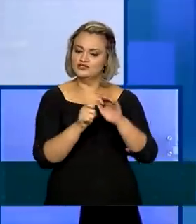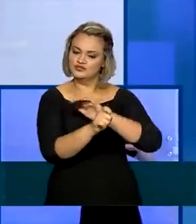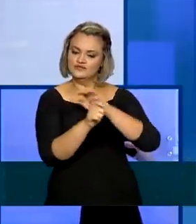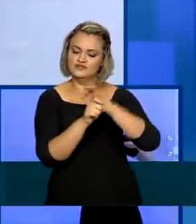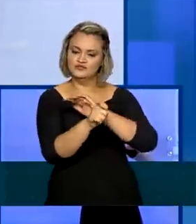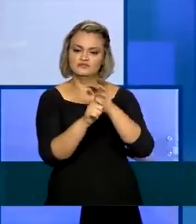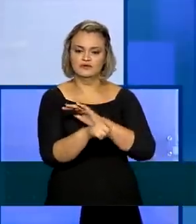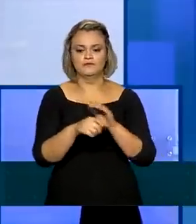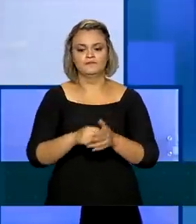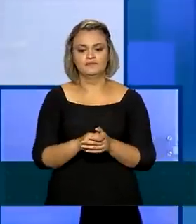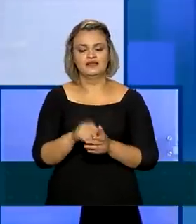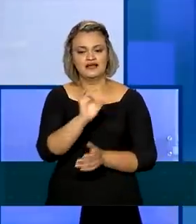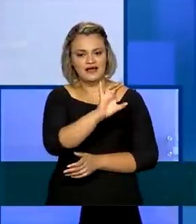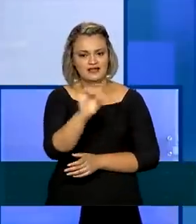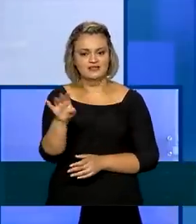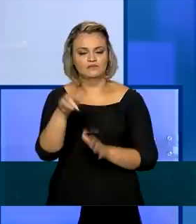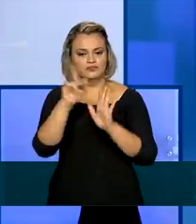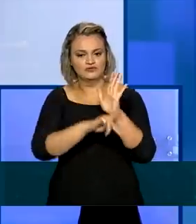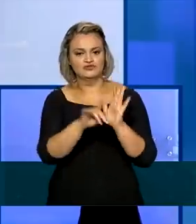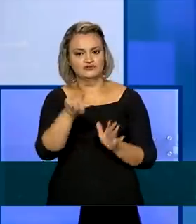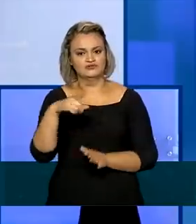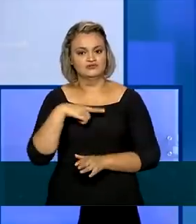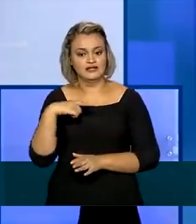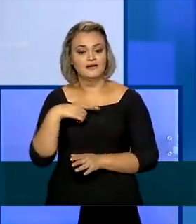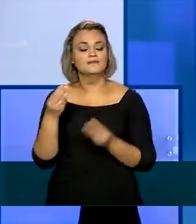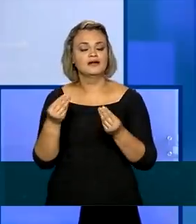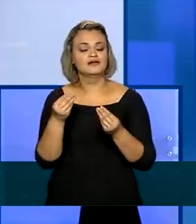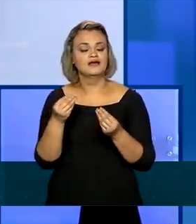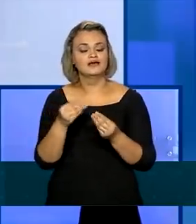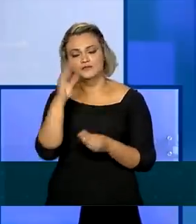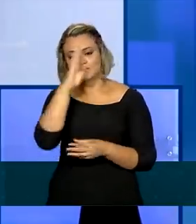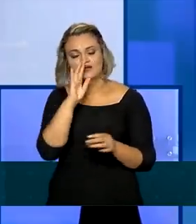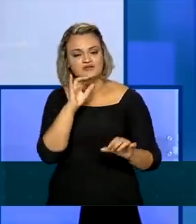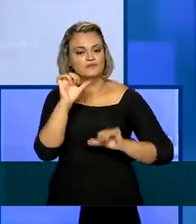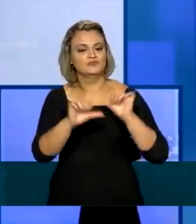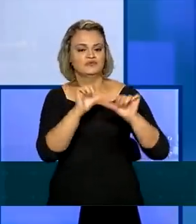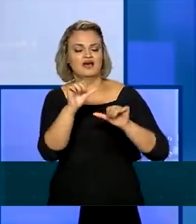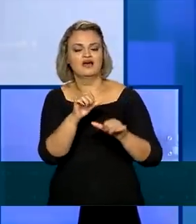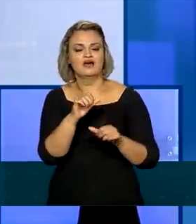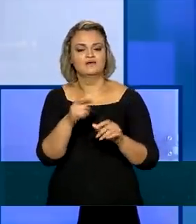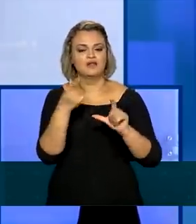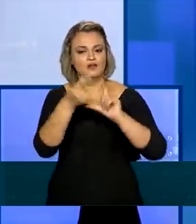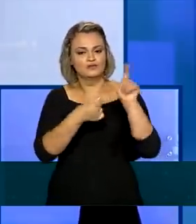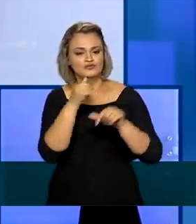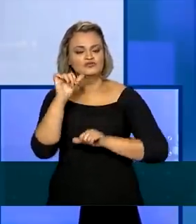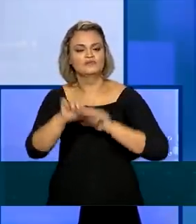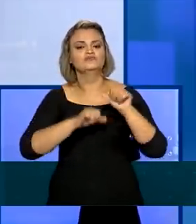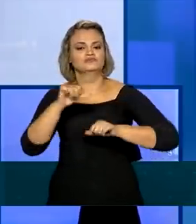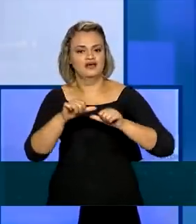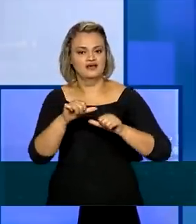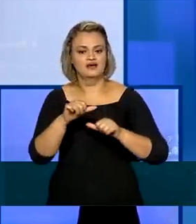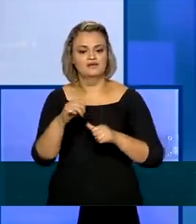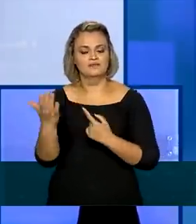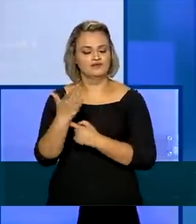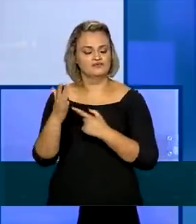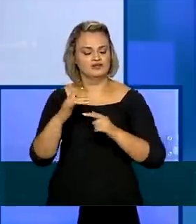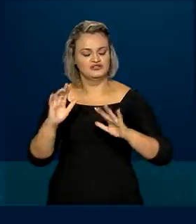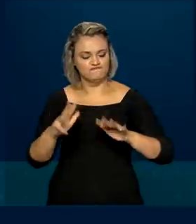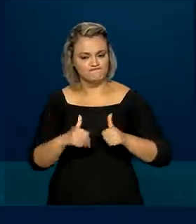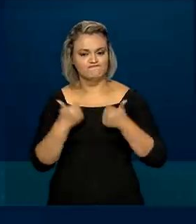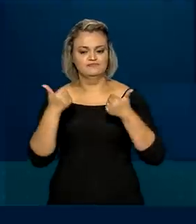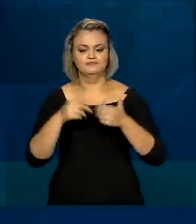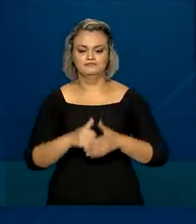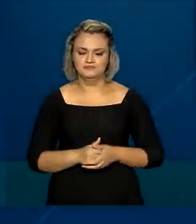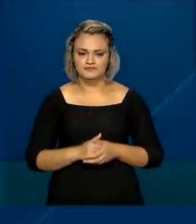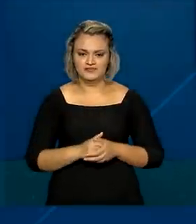contratados em cada um desses projetos, para transformar o Brasil, para transformar a logística, para nos tornar mais eficientes.